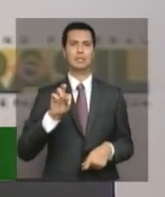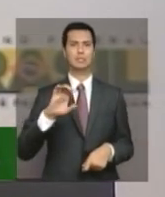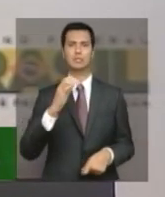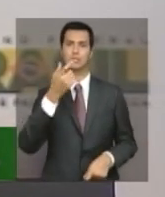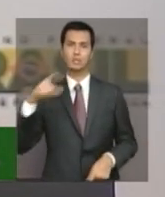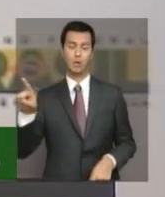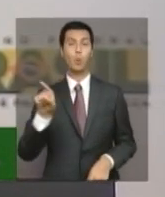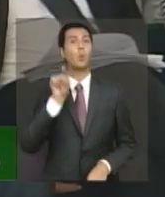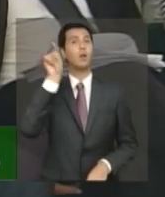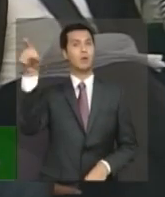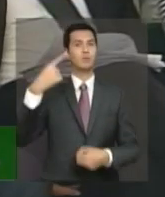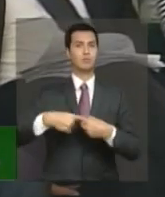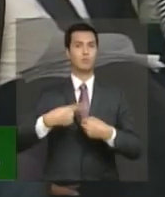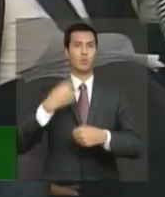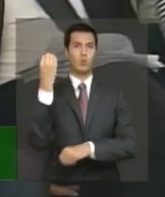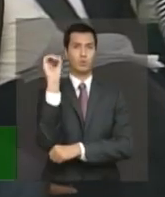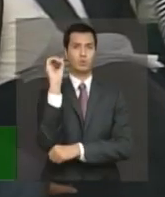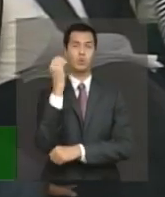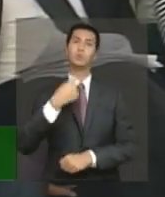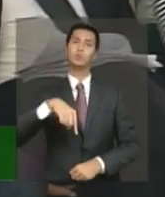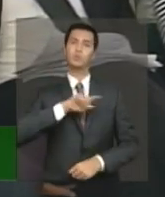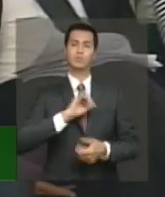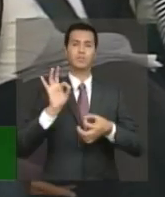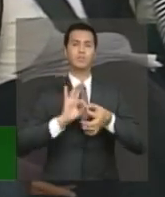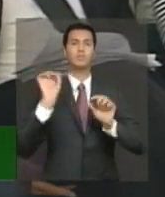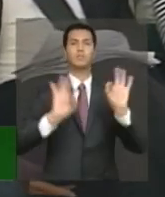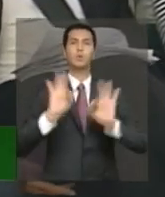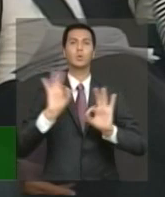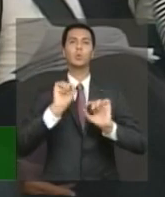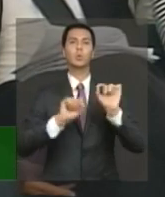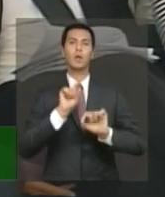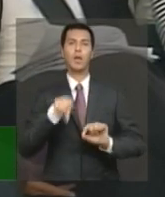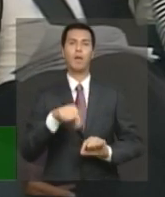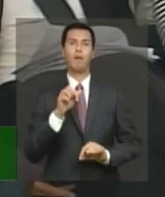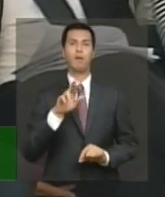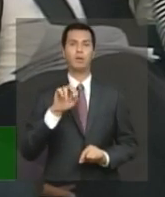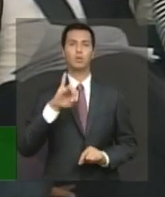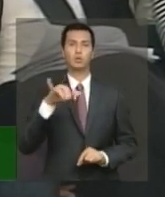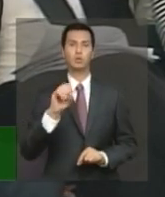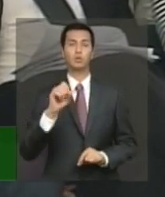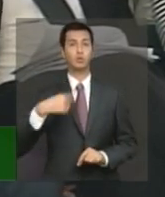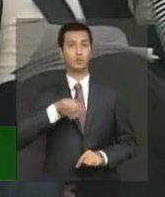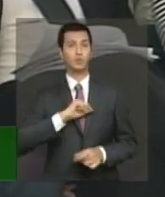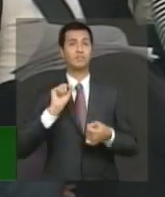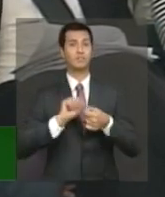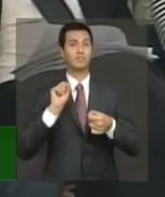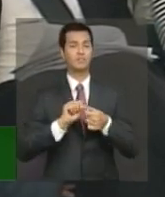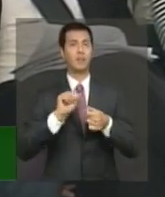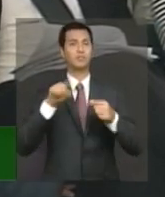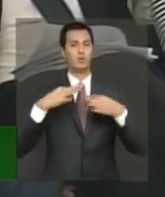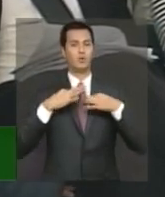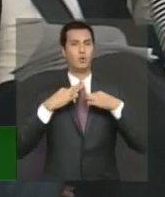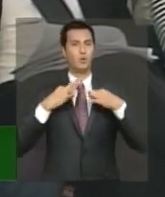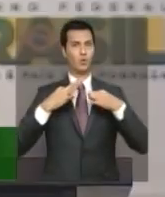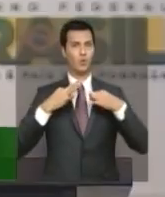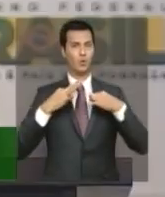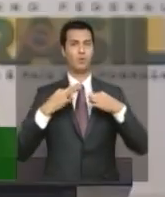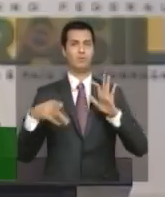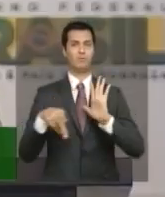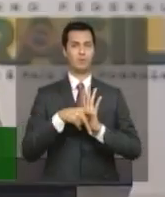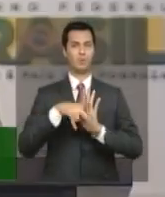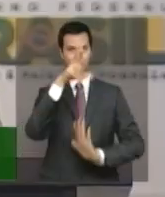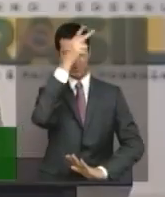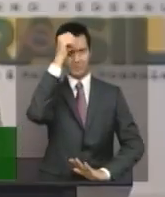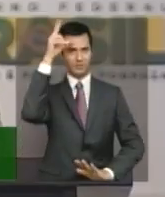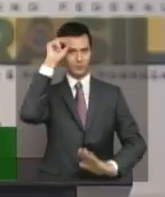Osasco com o arranjo produtivo local, que confeccionamos os uniformes escolares da rede municipal, nós